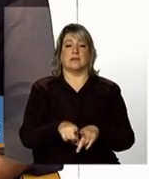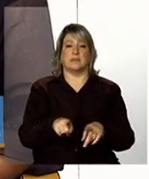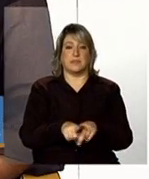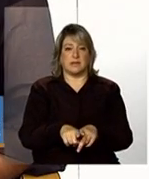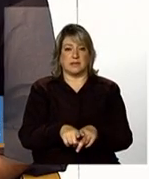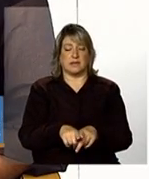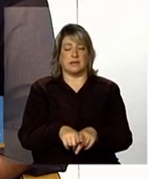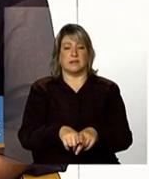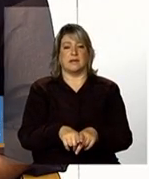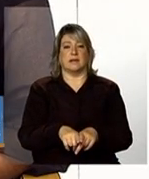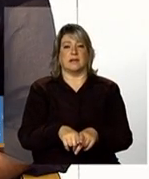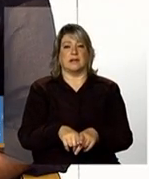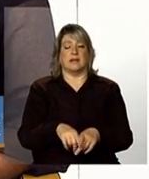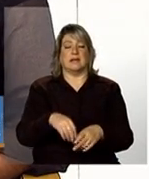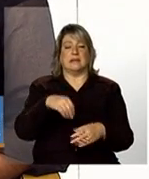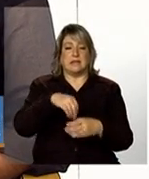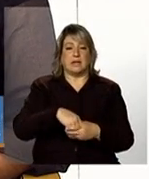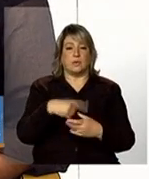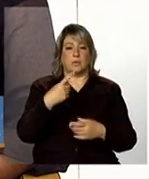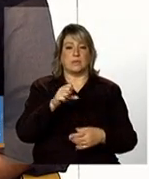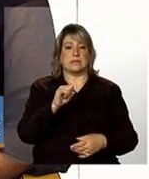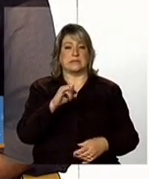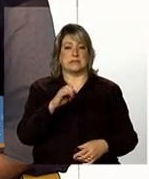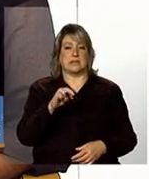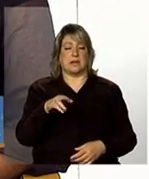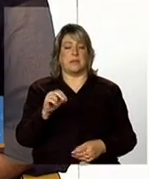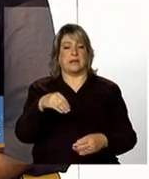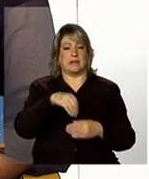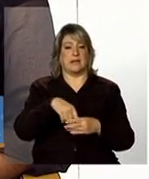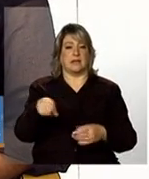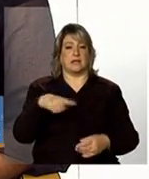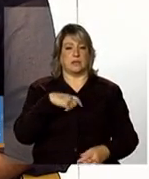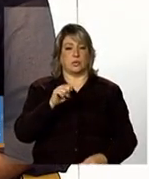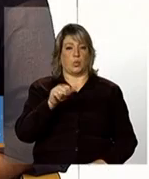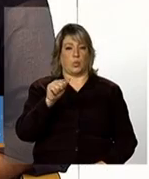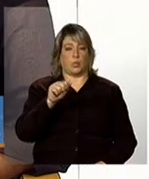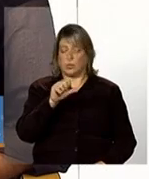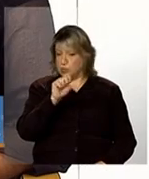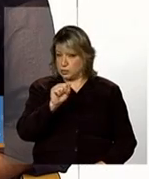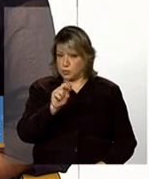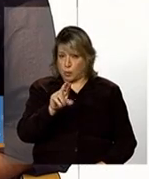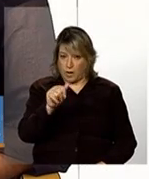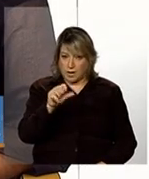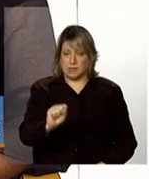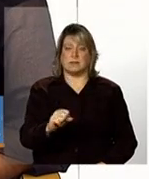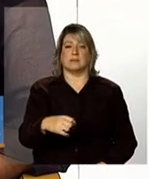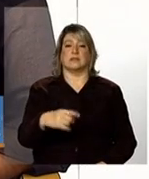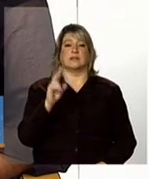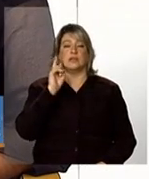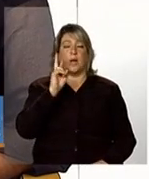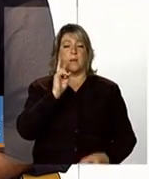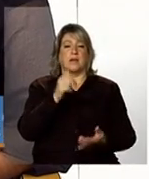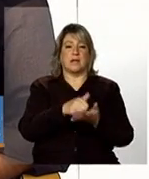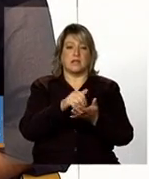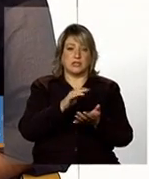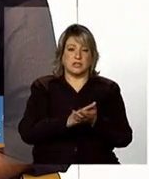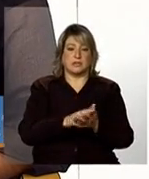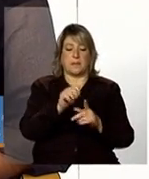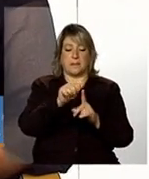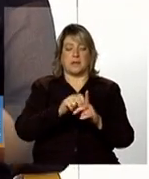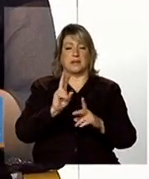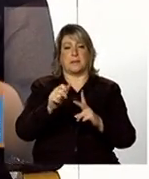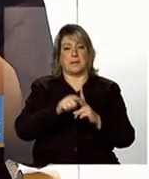de um sistema da assistência social que é um sistema para o registro mensal dos atendimentos dos CRAS e